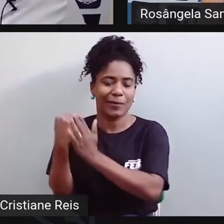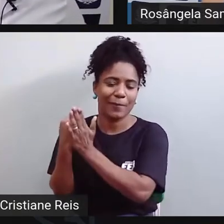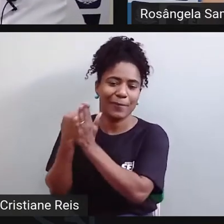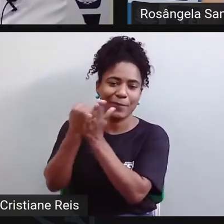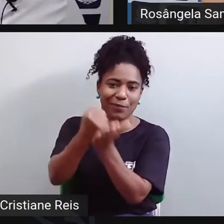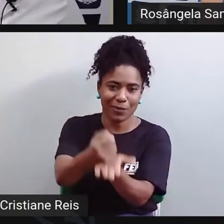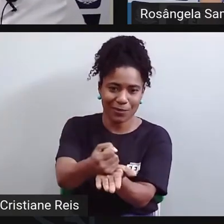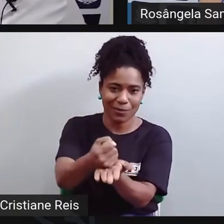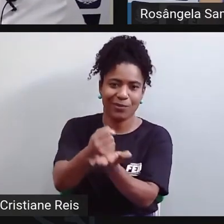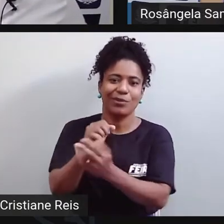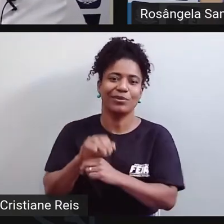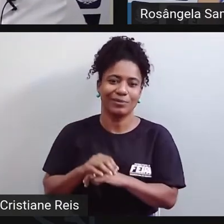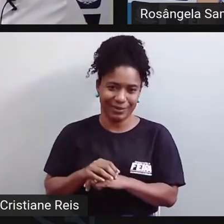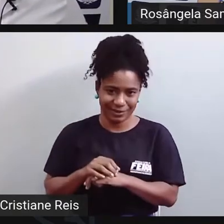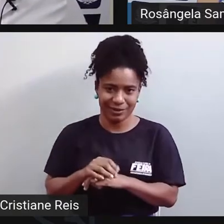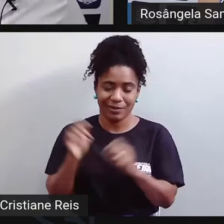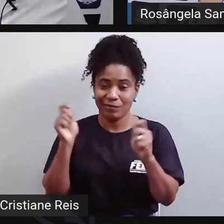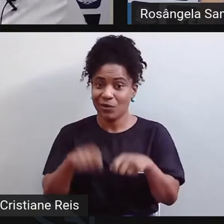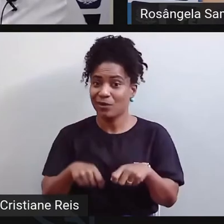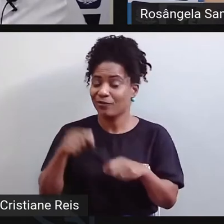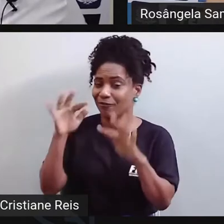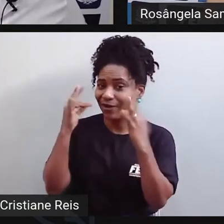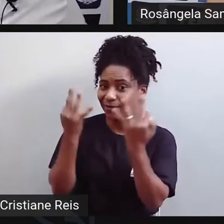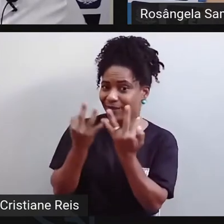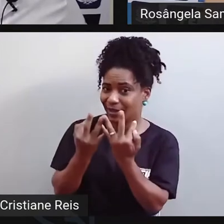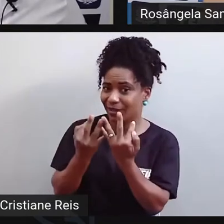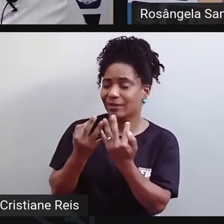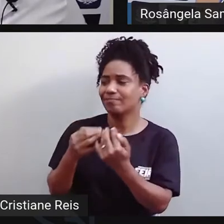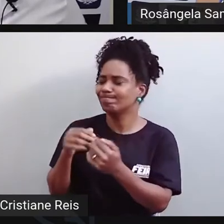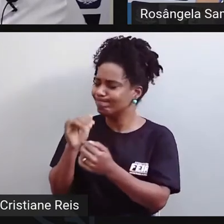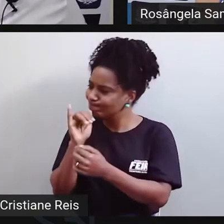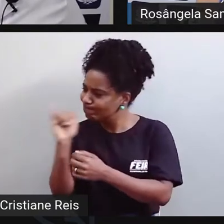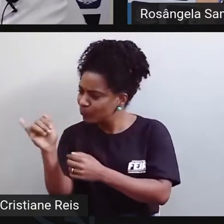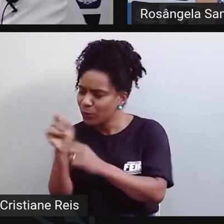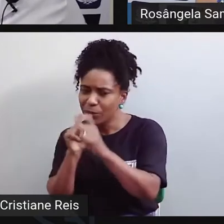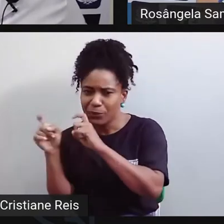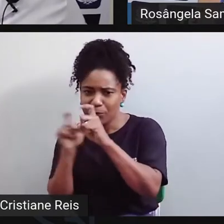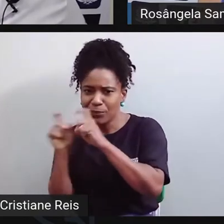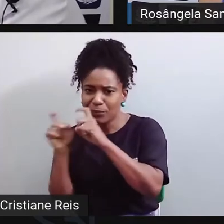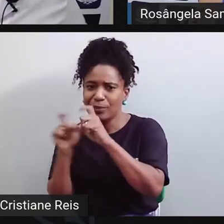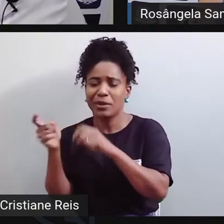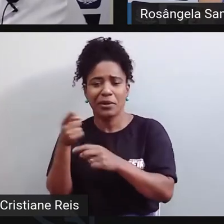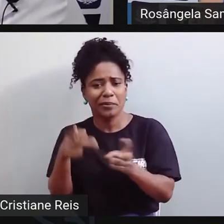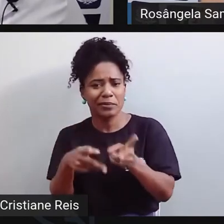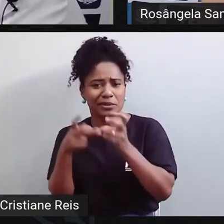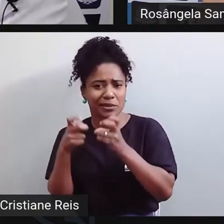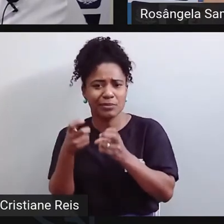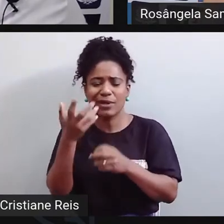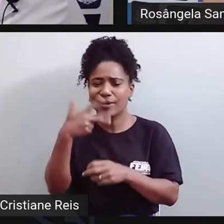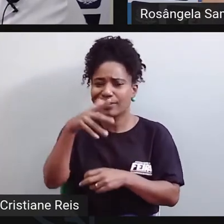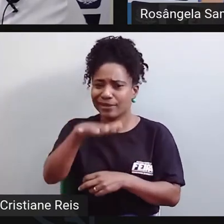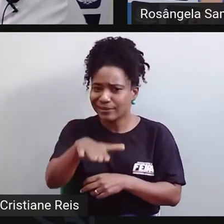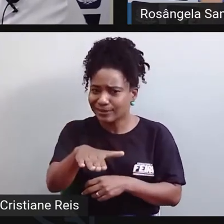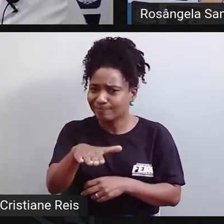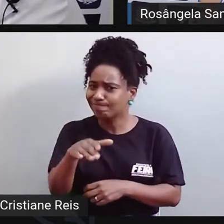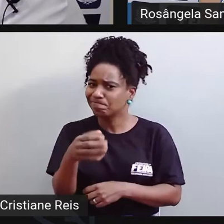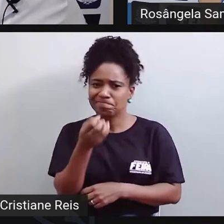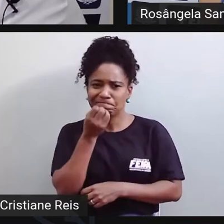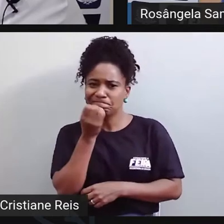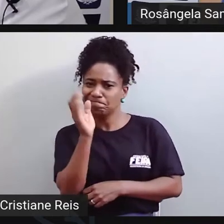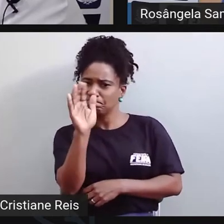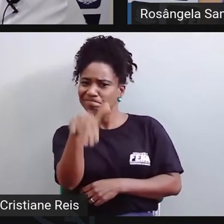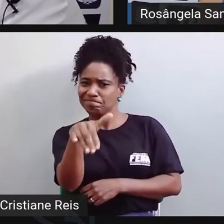chamar a família para falar, olha, eu tenho percebido que essa criança não está bem, olha, o